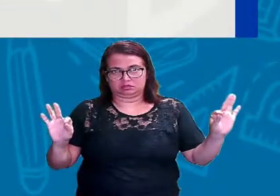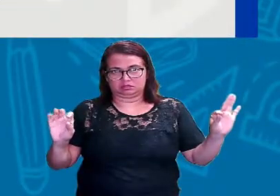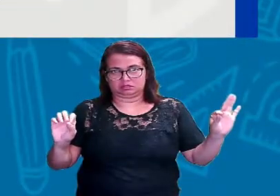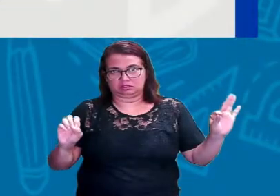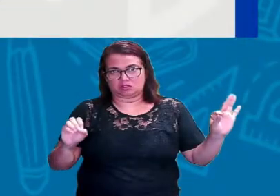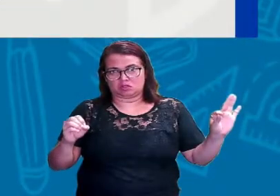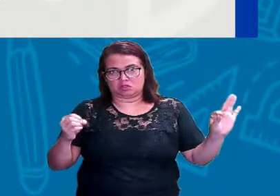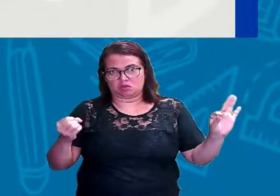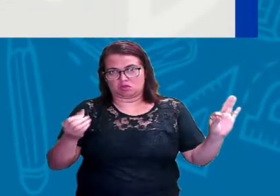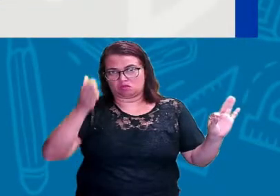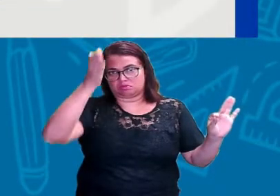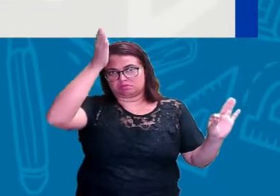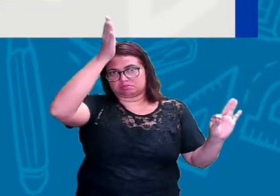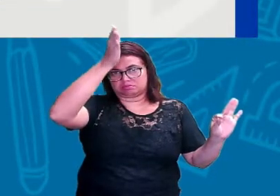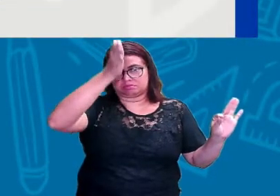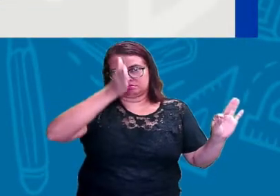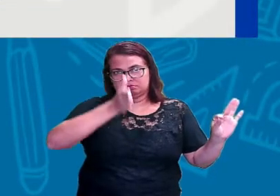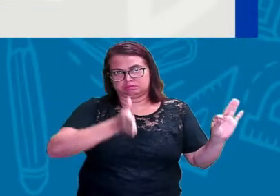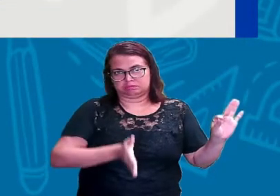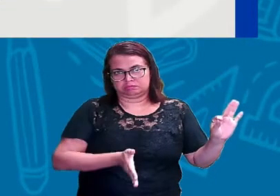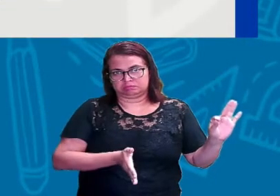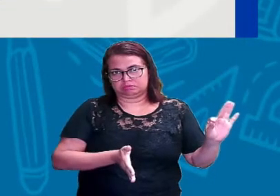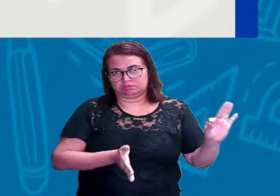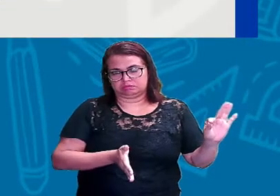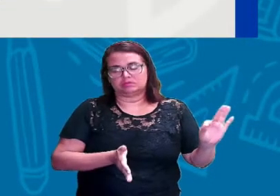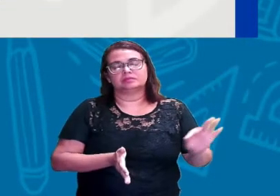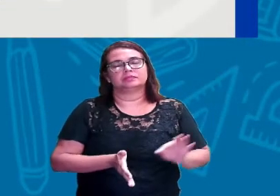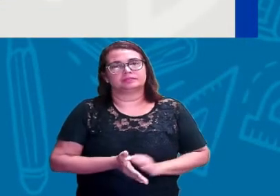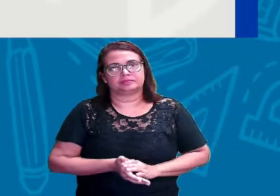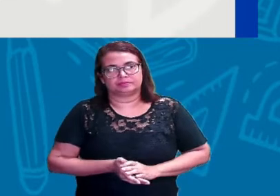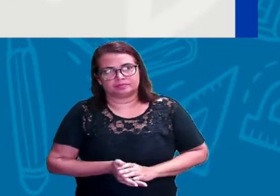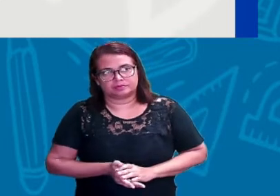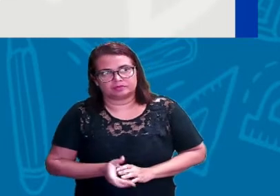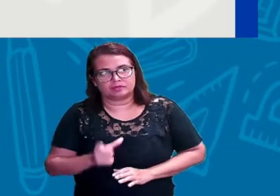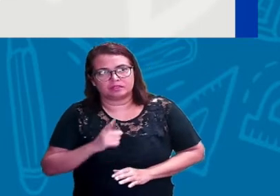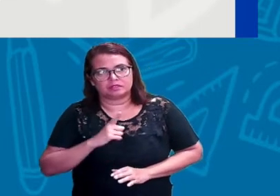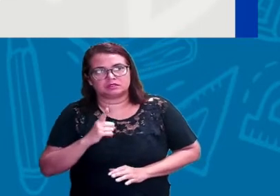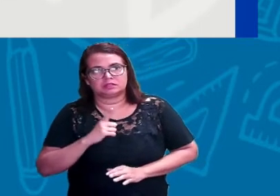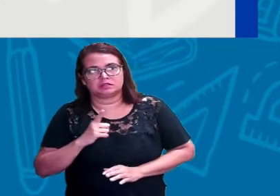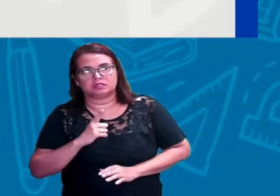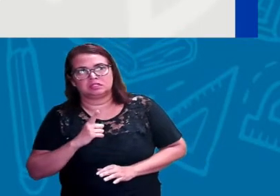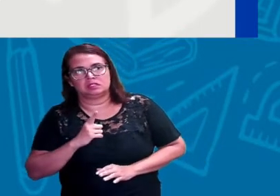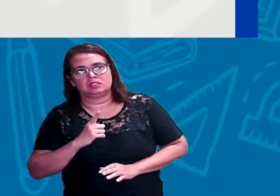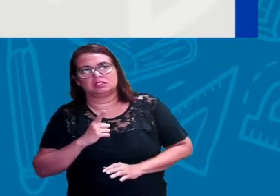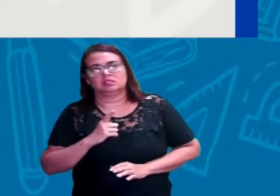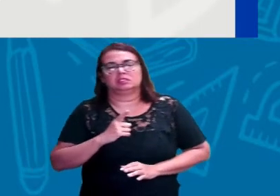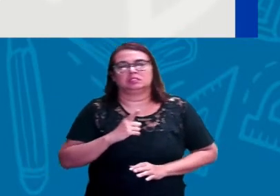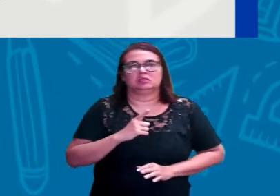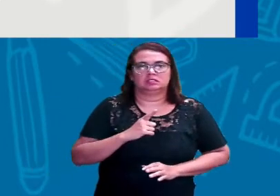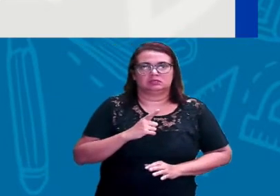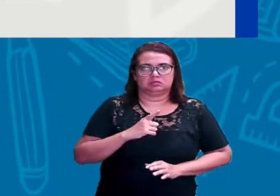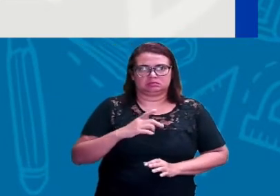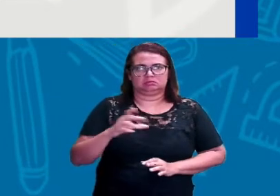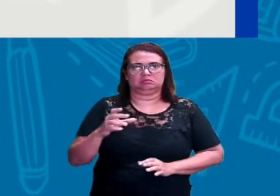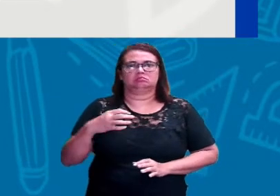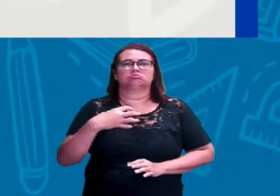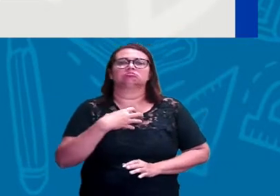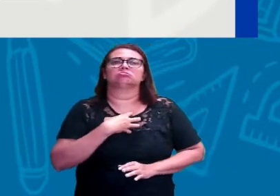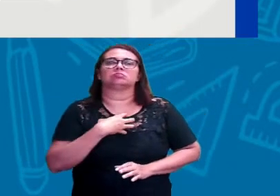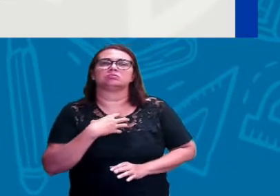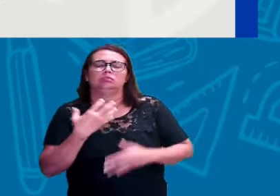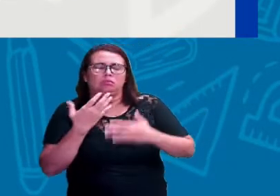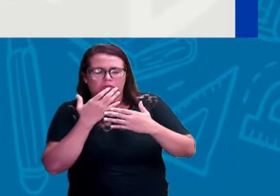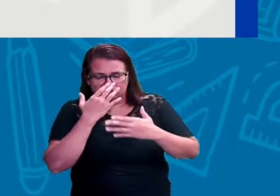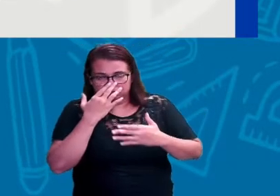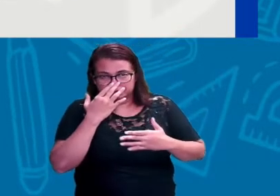Então eu posso ter aí essa representação da direção e do sentido dentro da trajetória. E